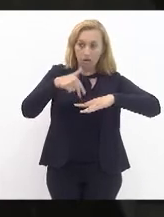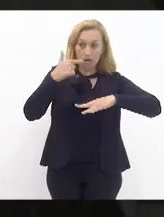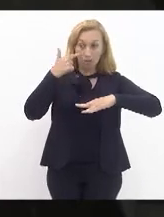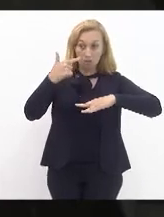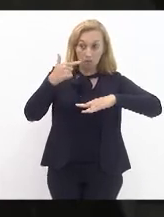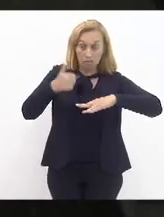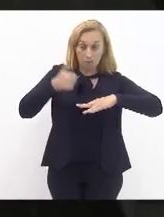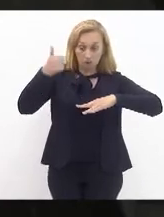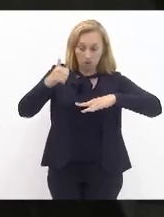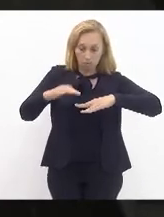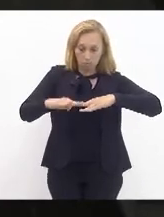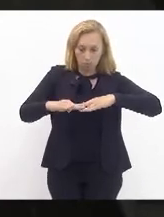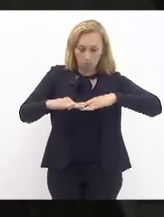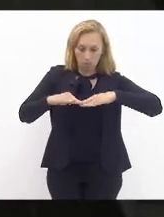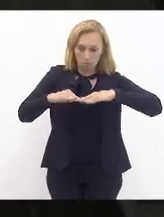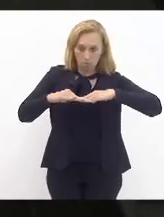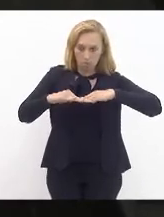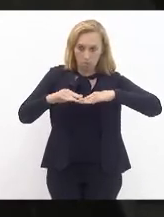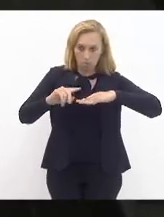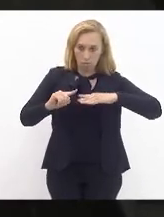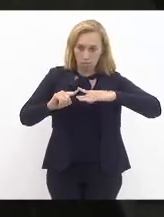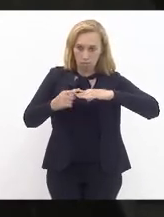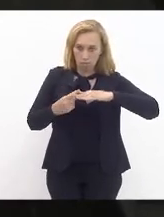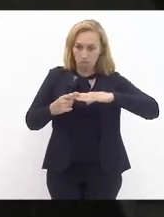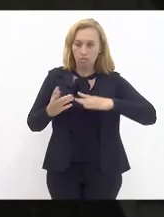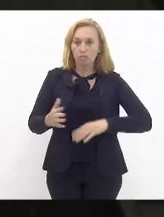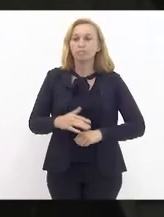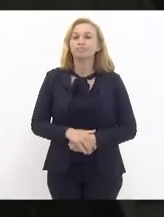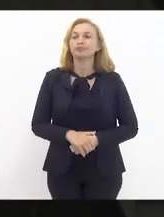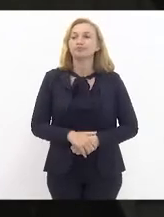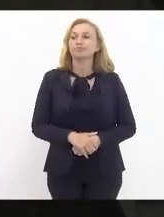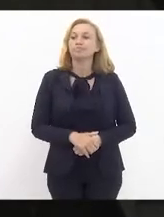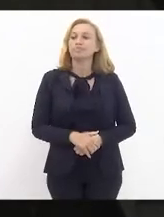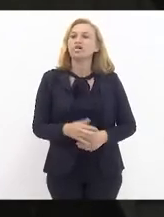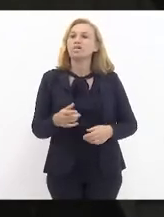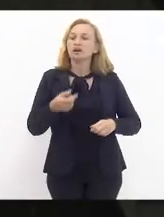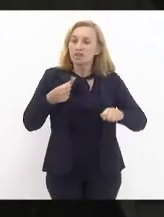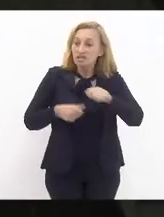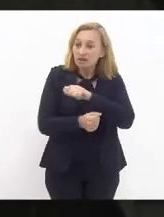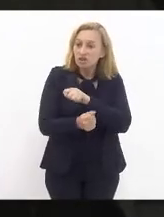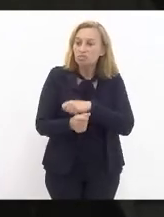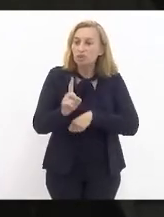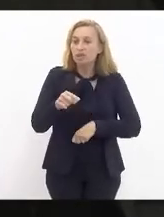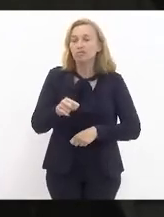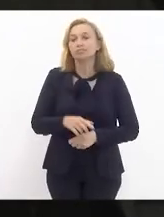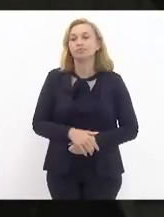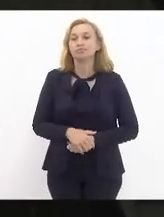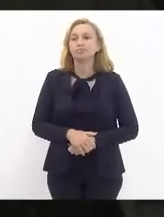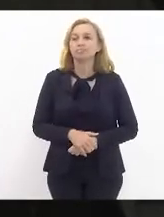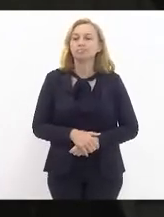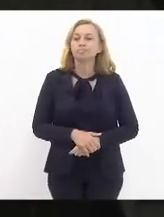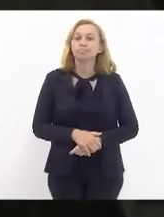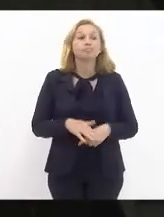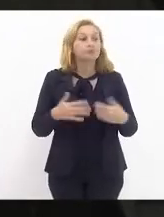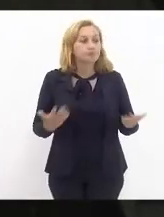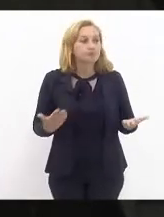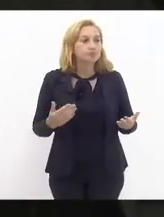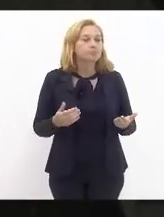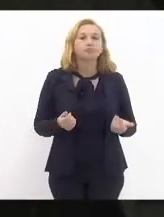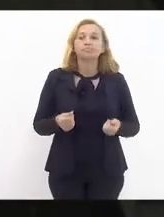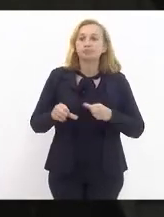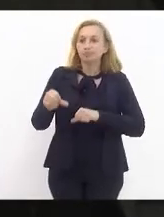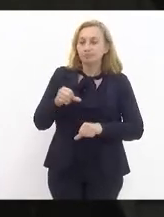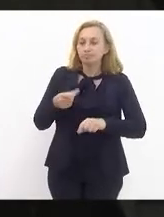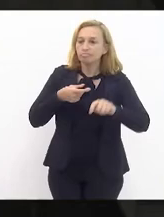centímetro depois do trilho. Isso são investimentos. Então, troca isso